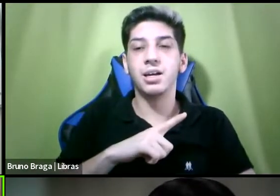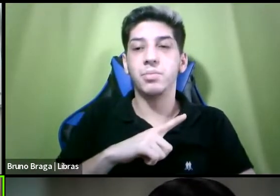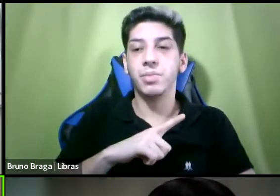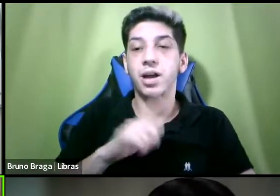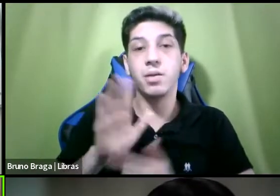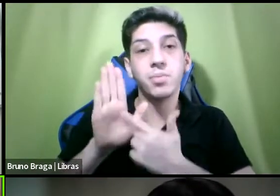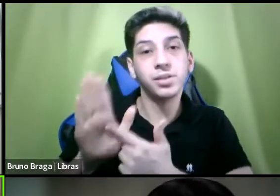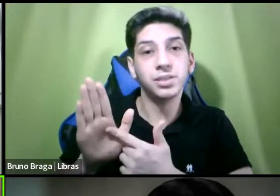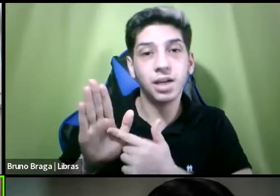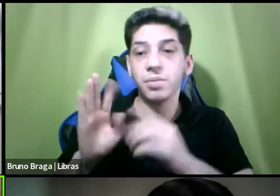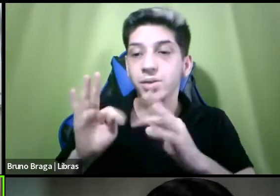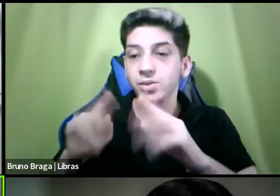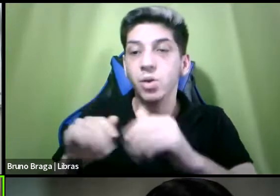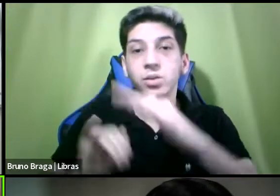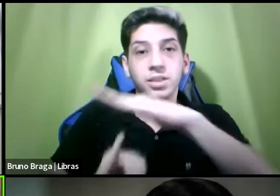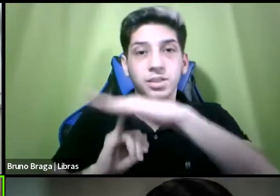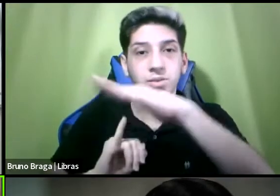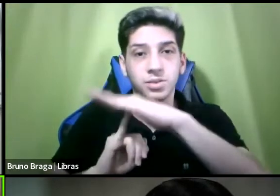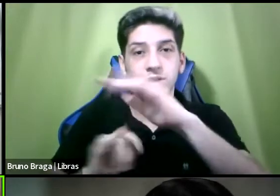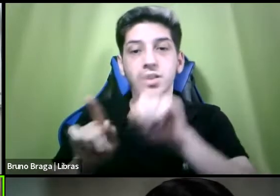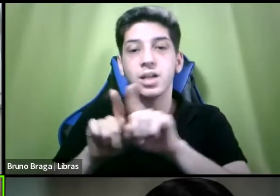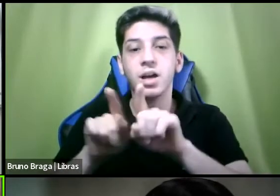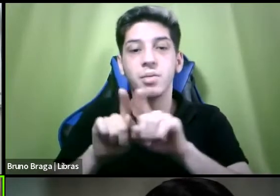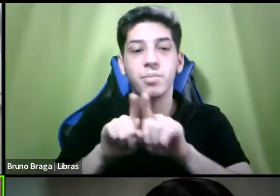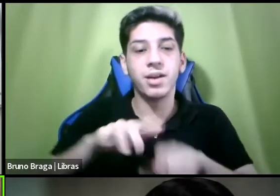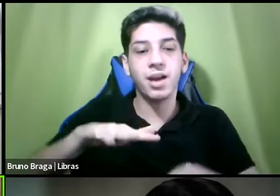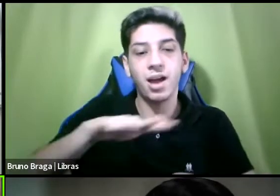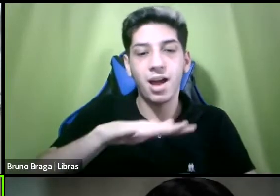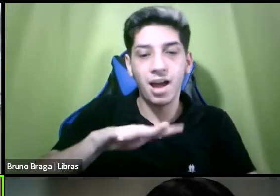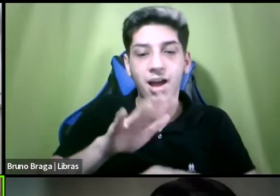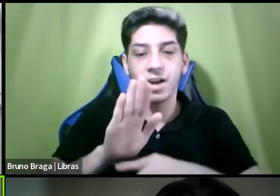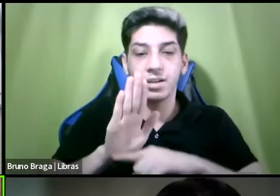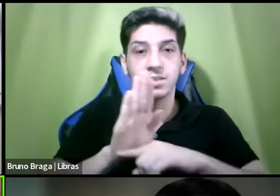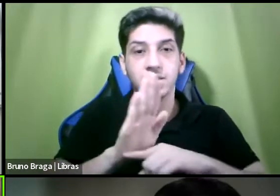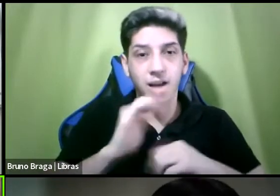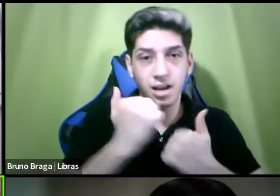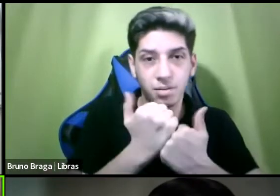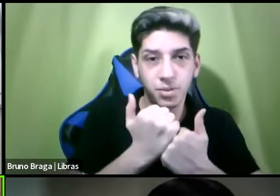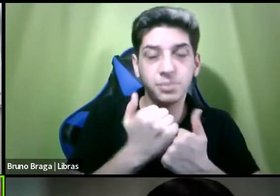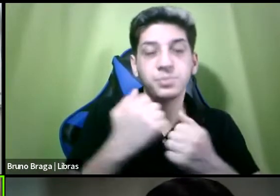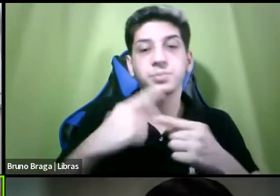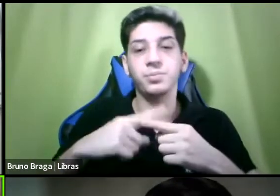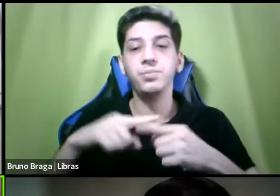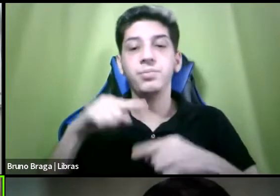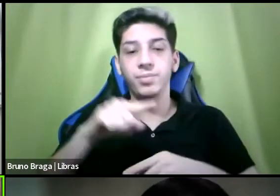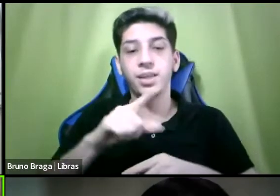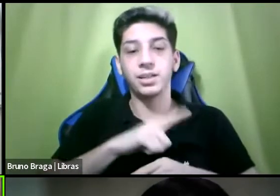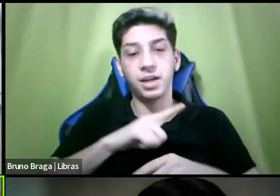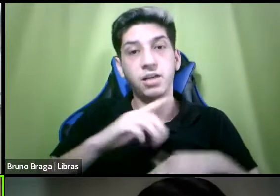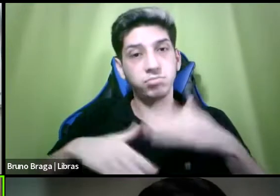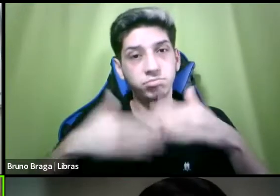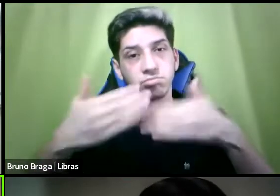e a rede de assistência para que essa rede seja construída